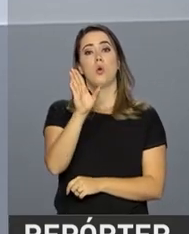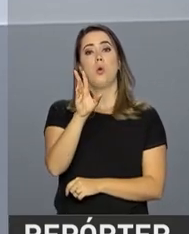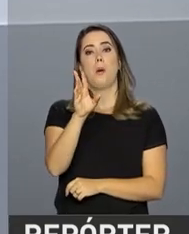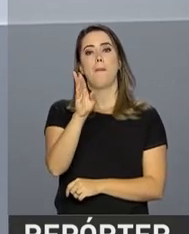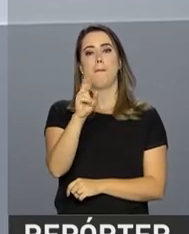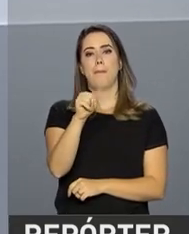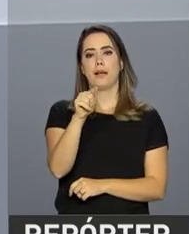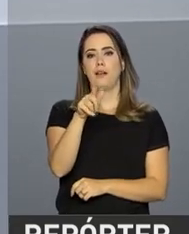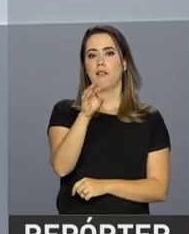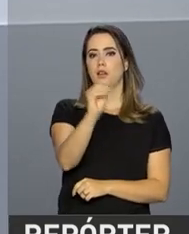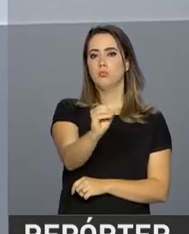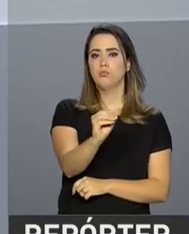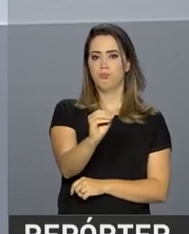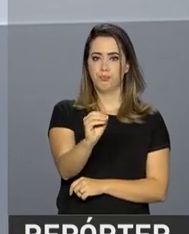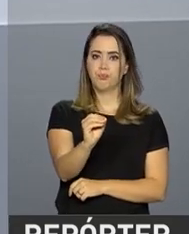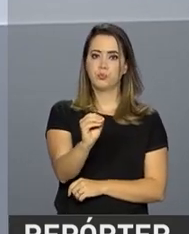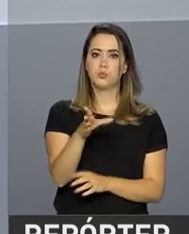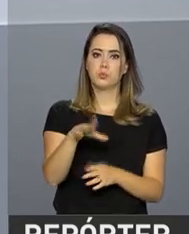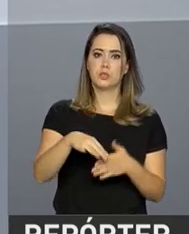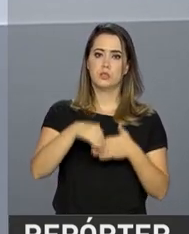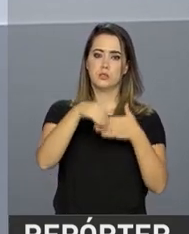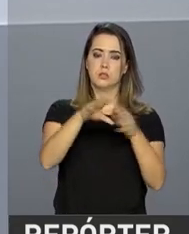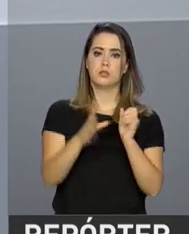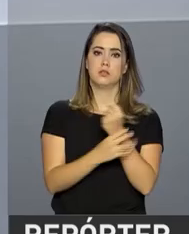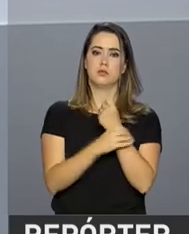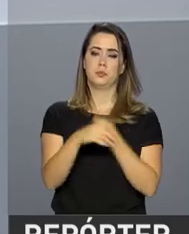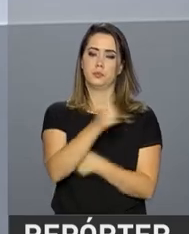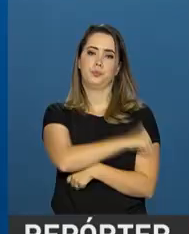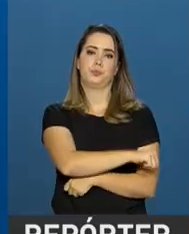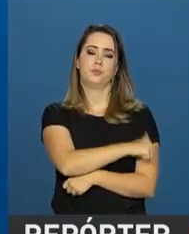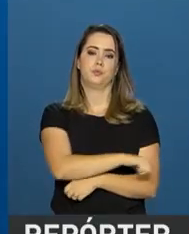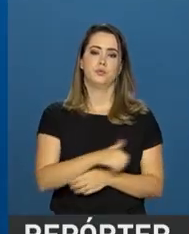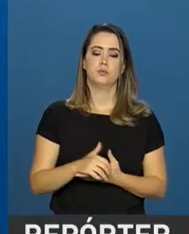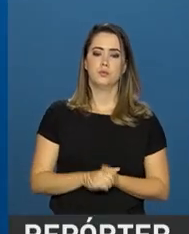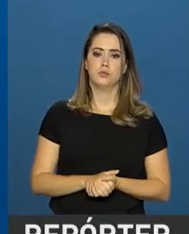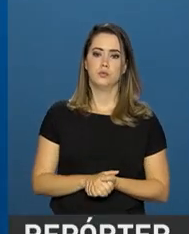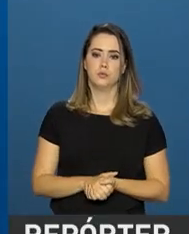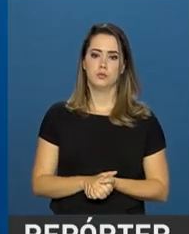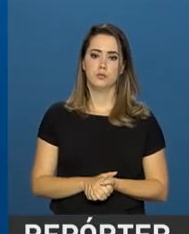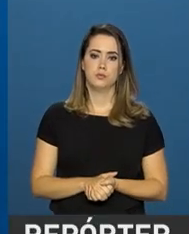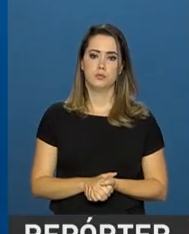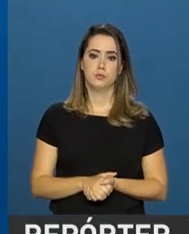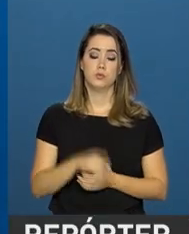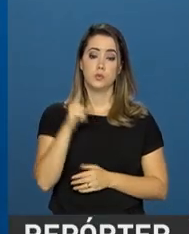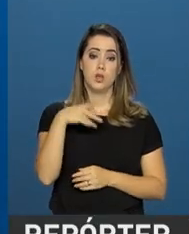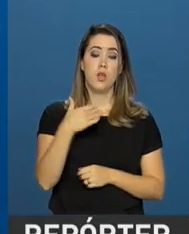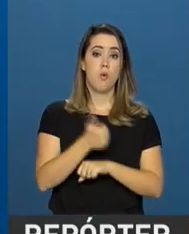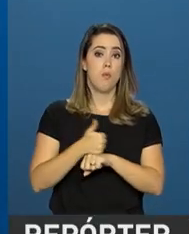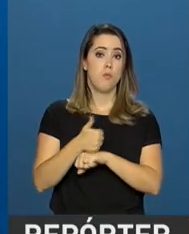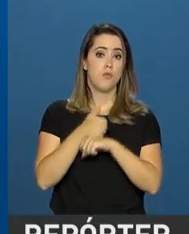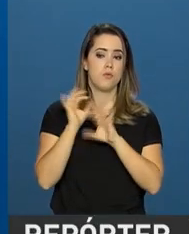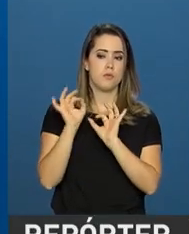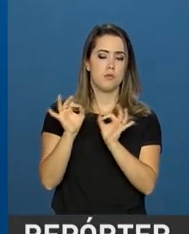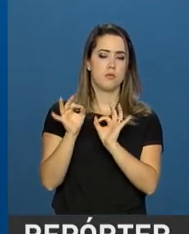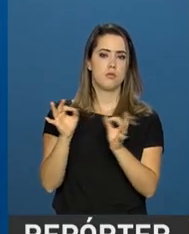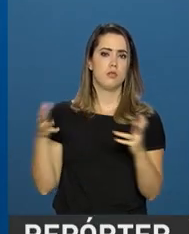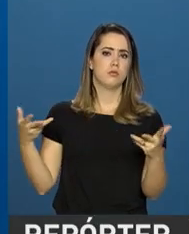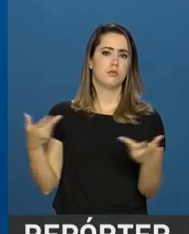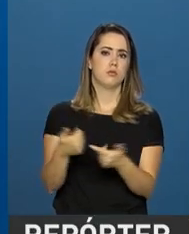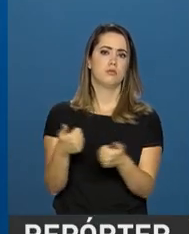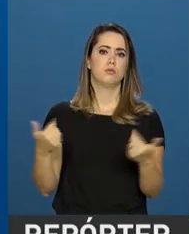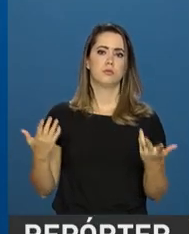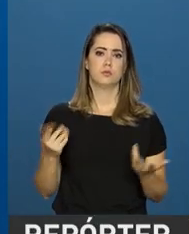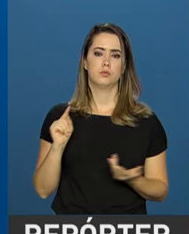Neto para comandar o esquema de segurança no Rio de Janeiro. É um profissional extremamente qualificado